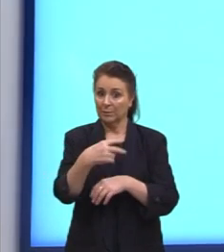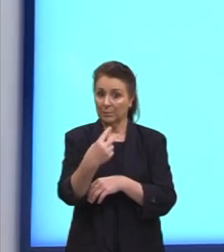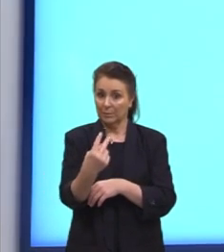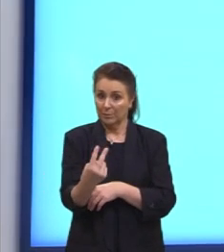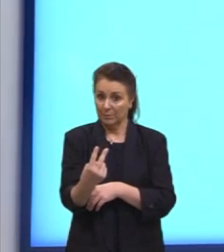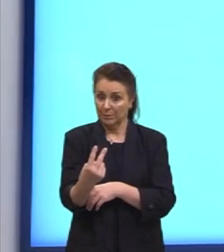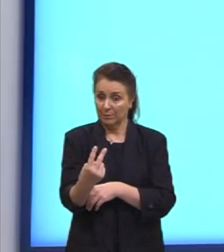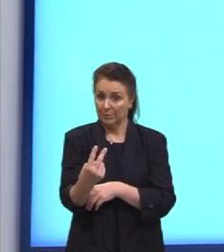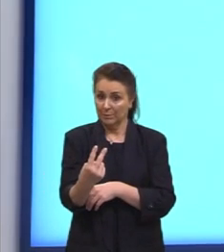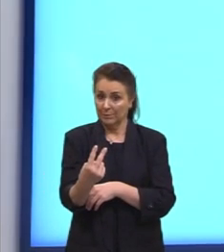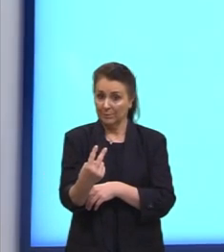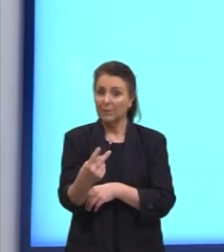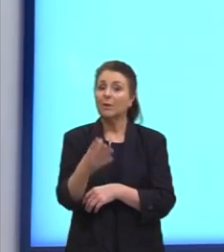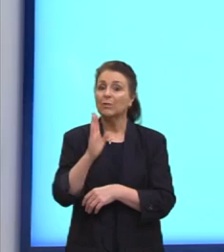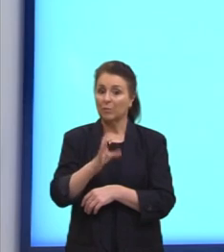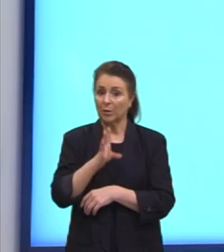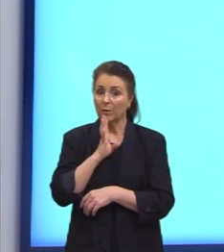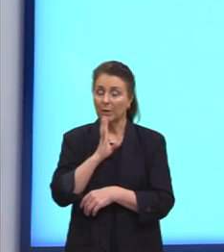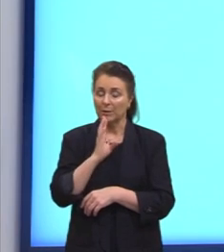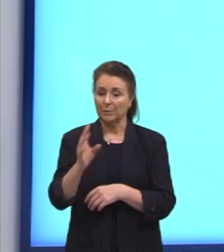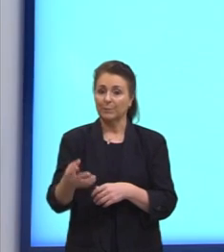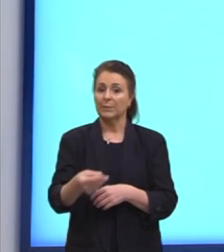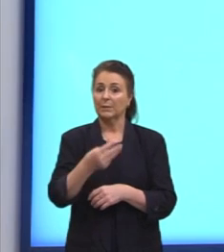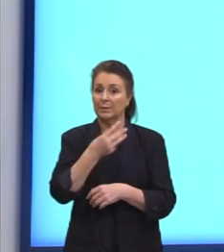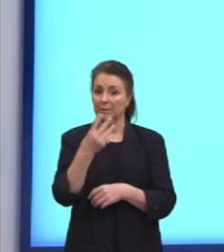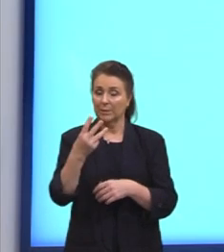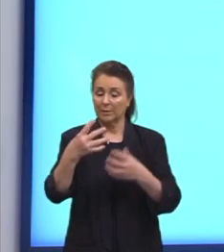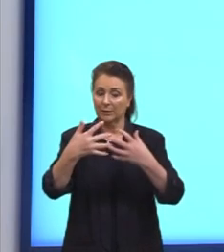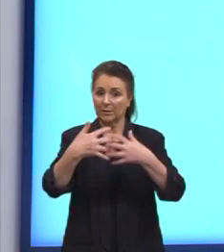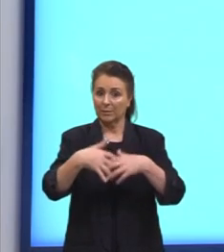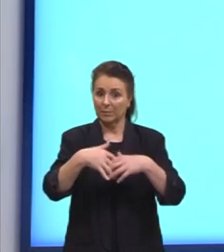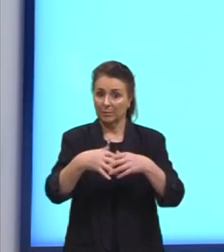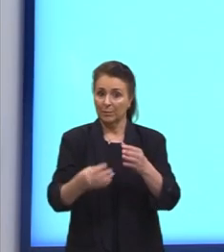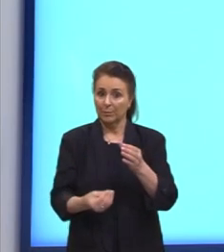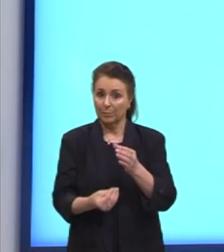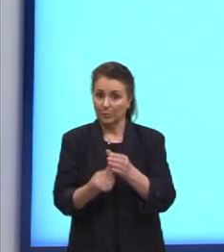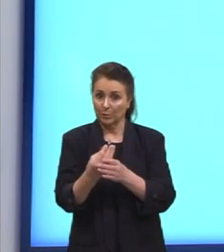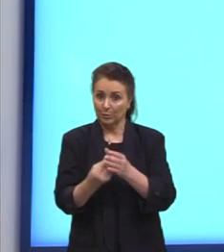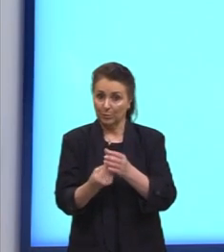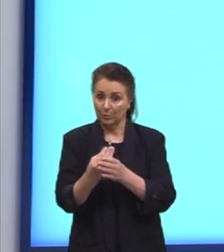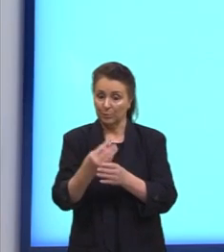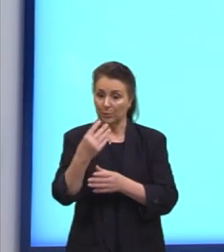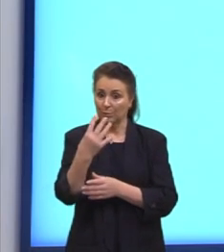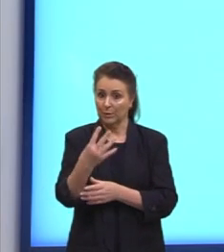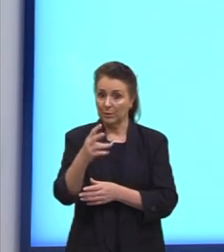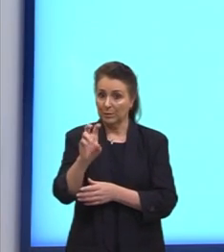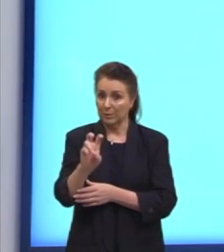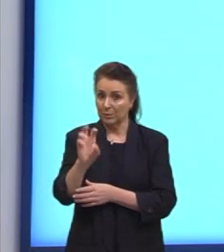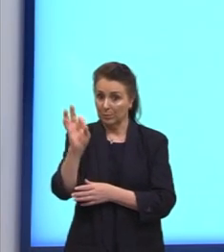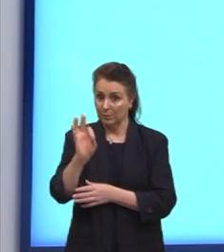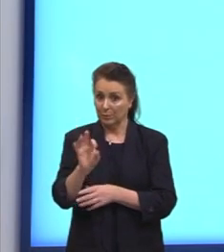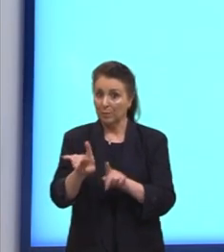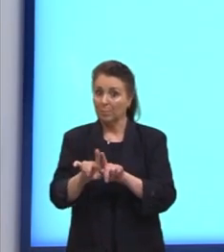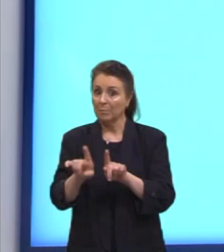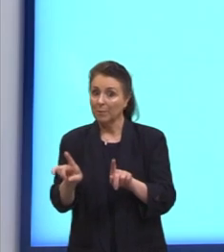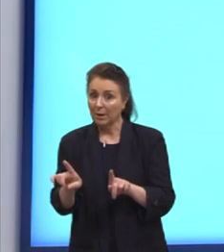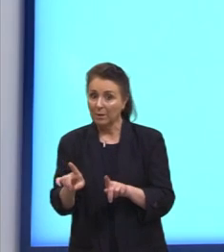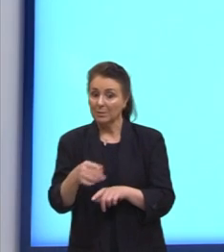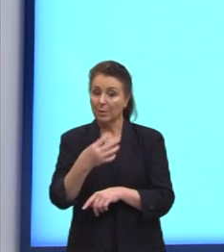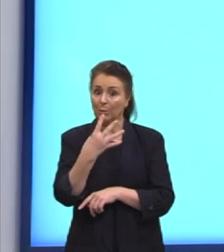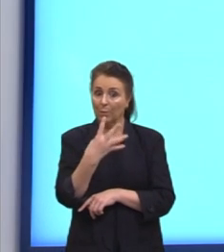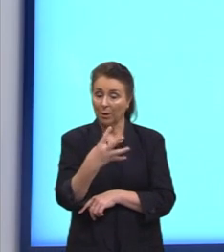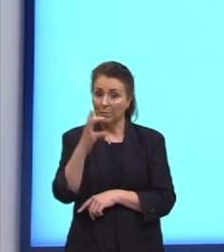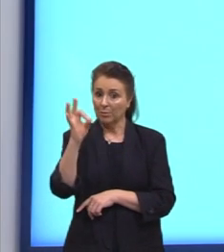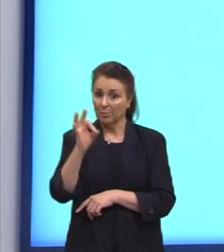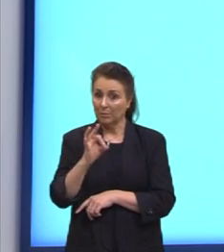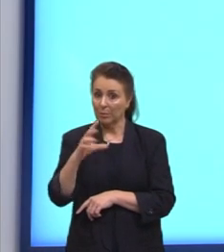ali os dados, e a terceira máquina produz 45%, porém 4% sai